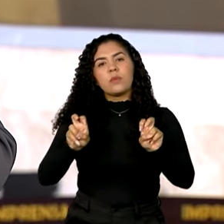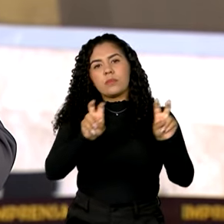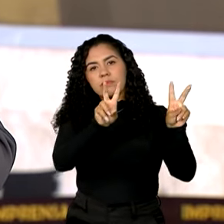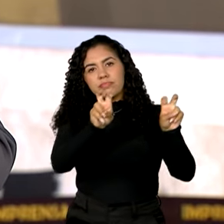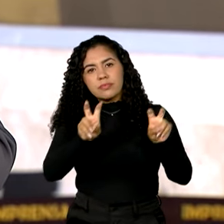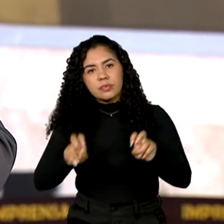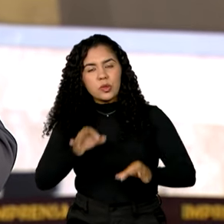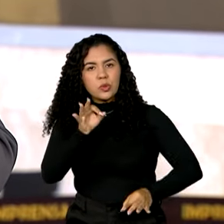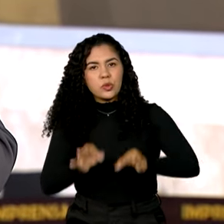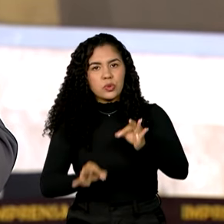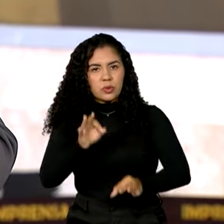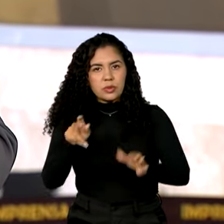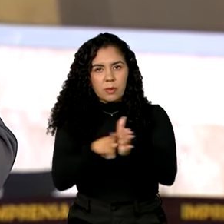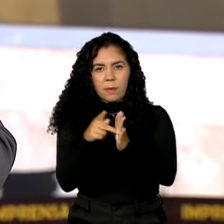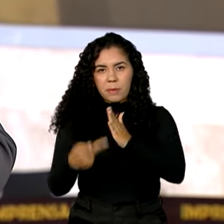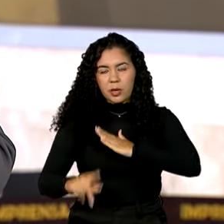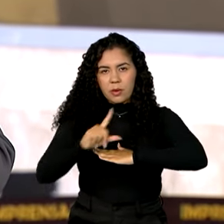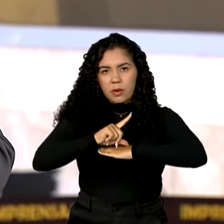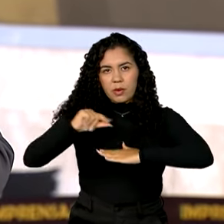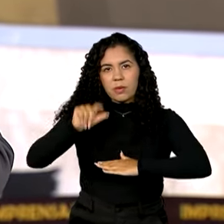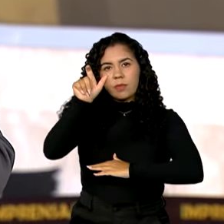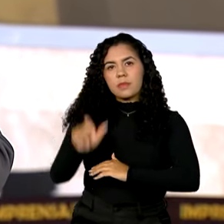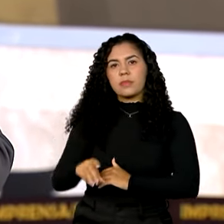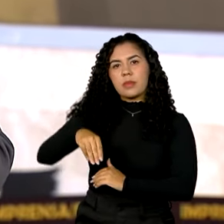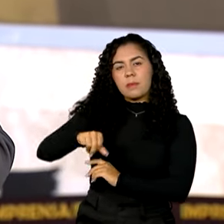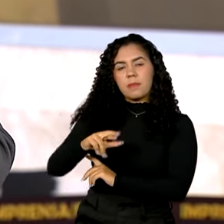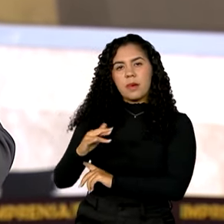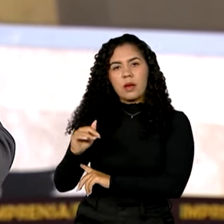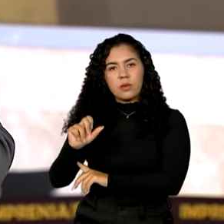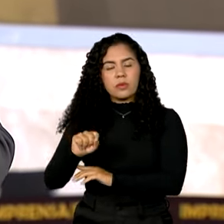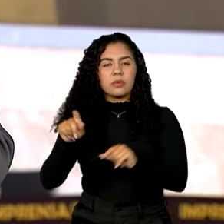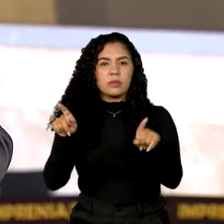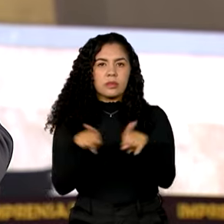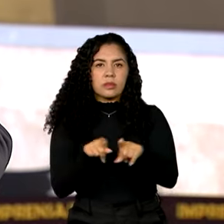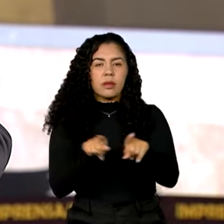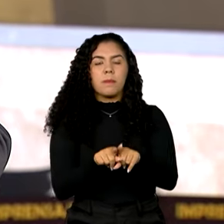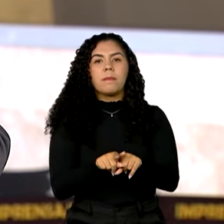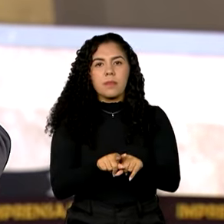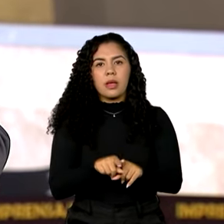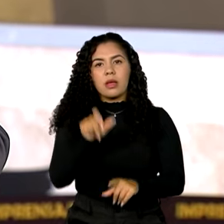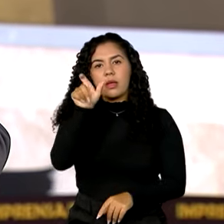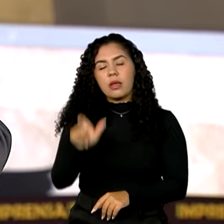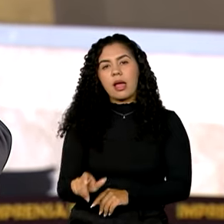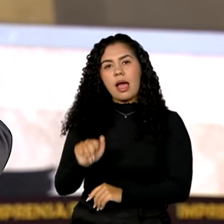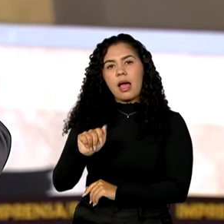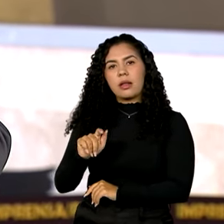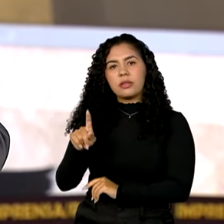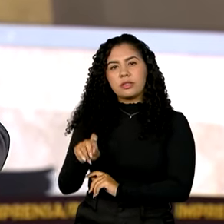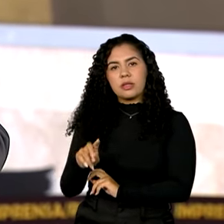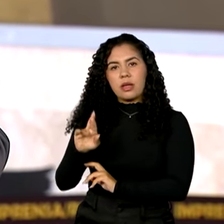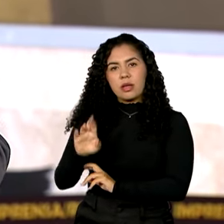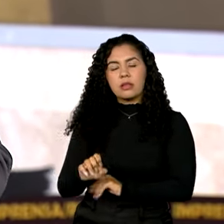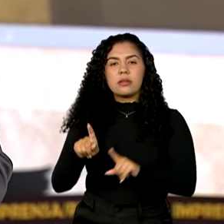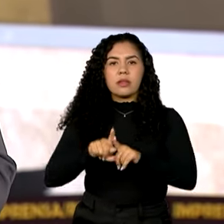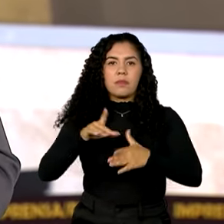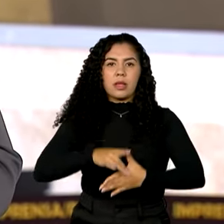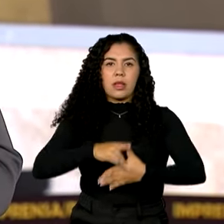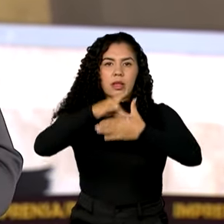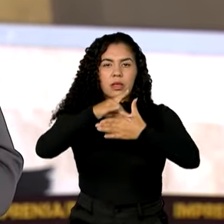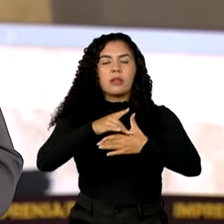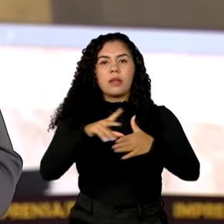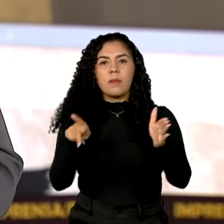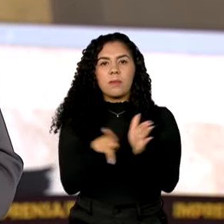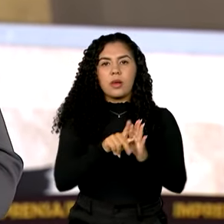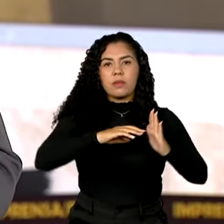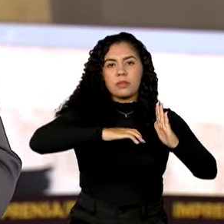Civil, Marcos Rogério Souza, o ministro da Secretaria das Relações Institucionais, Alexandre Padilha, e com o líder do governo no Senado,